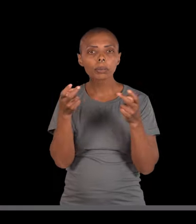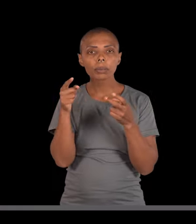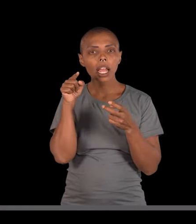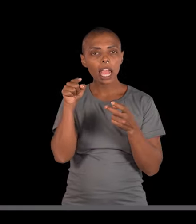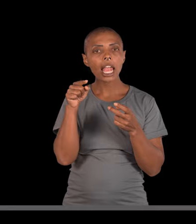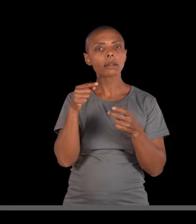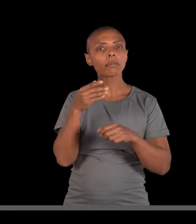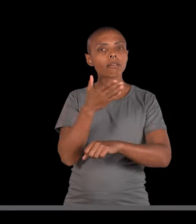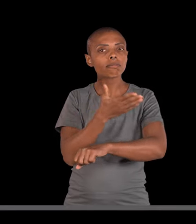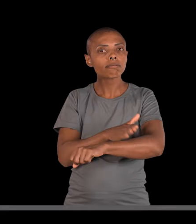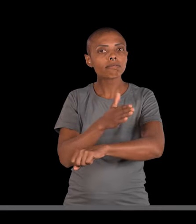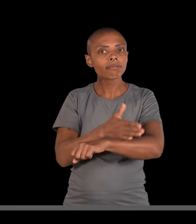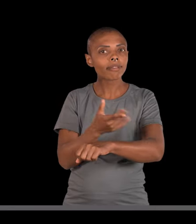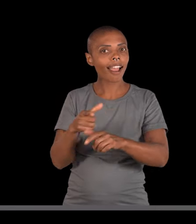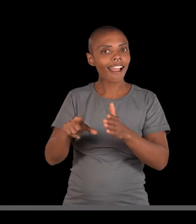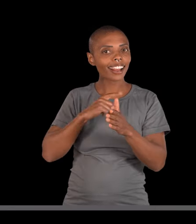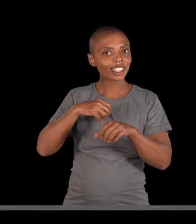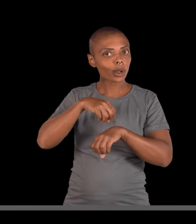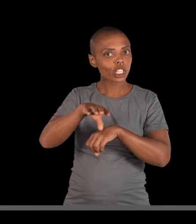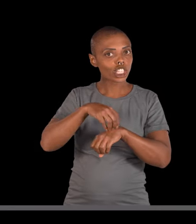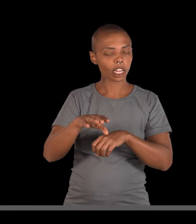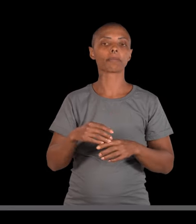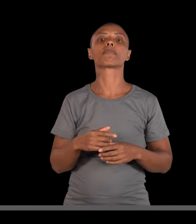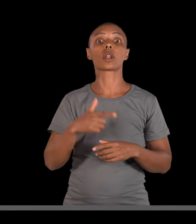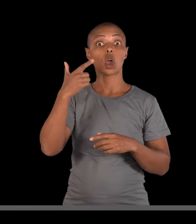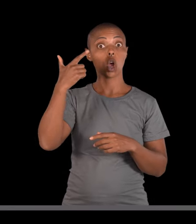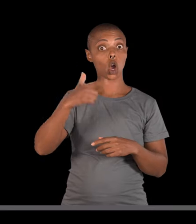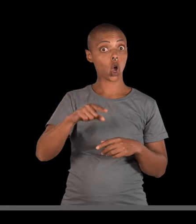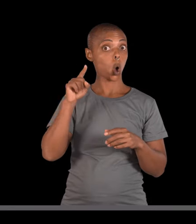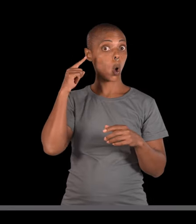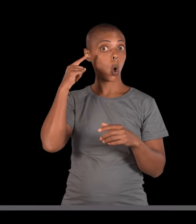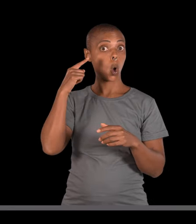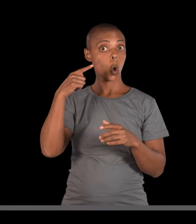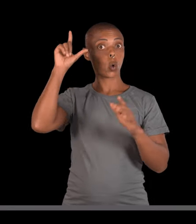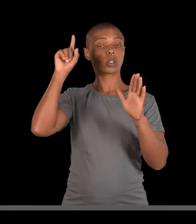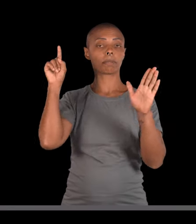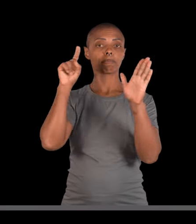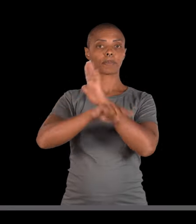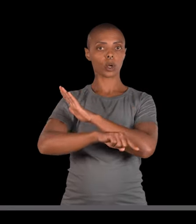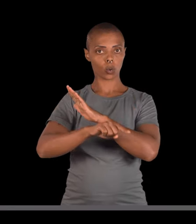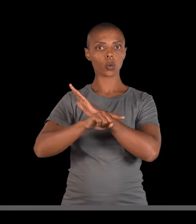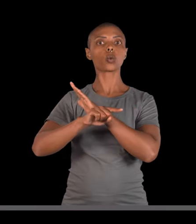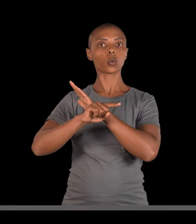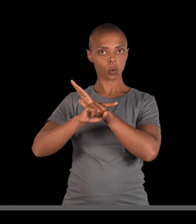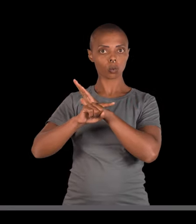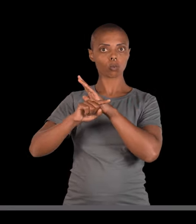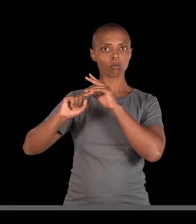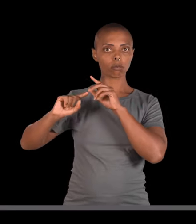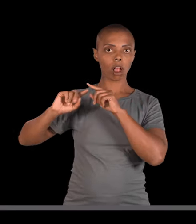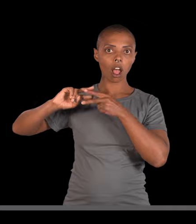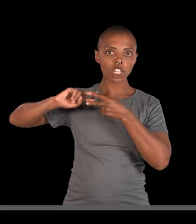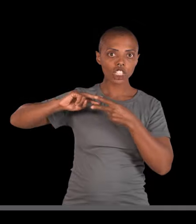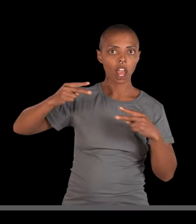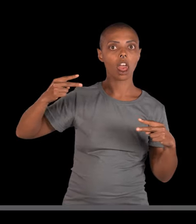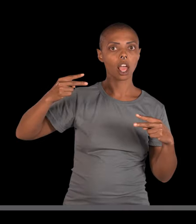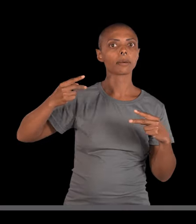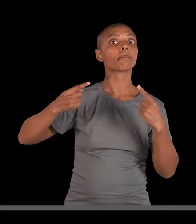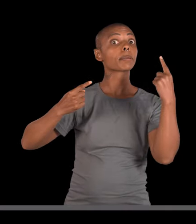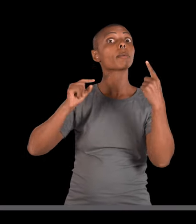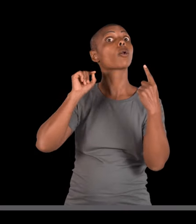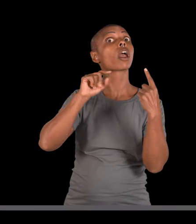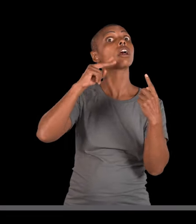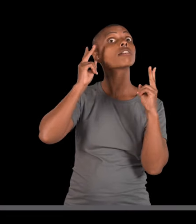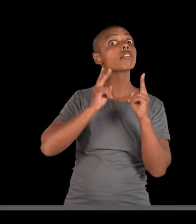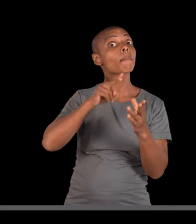para a gente praticar um pouco mais as dicas que eu te dei. Olha só, mais um probleminha de genética. Passo número 1,